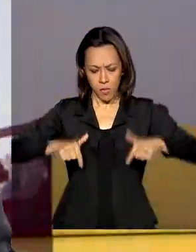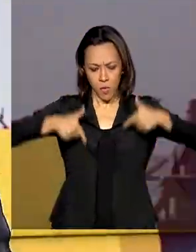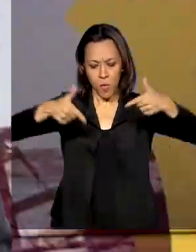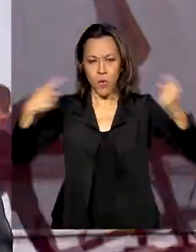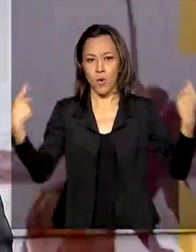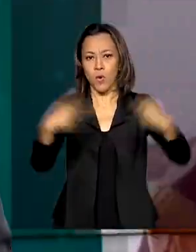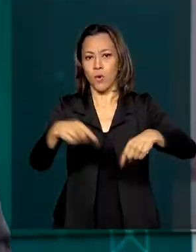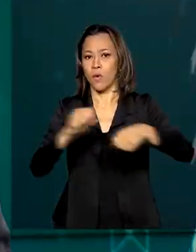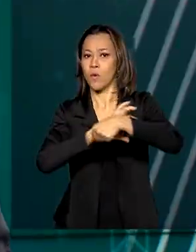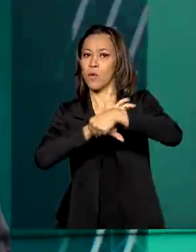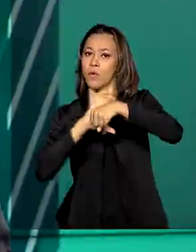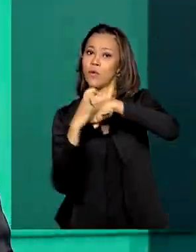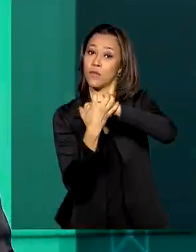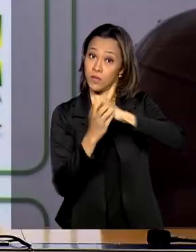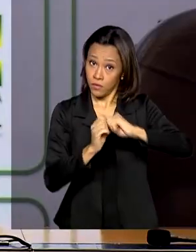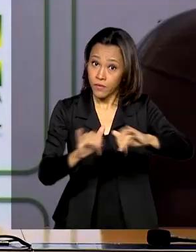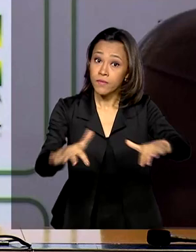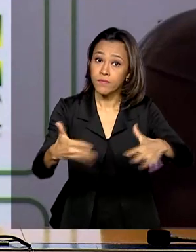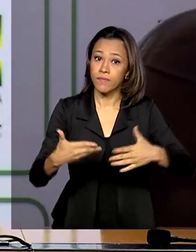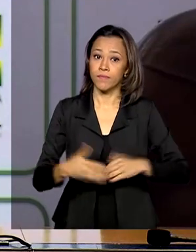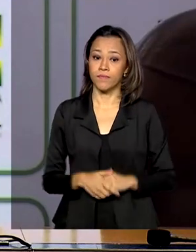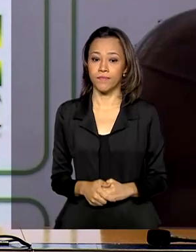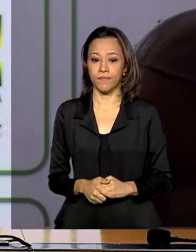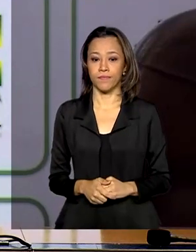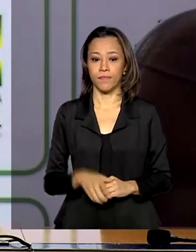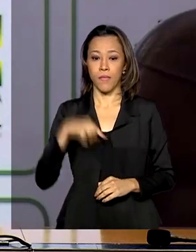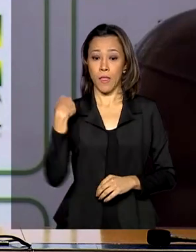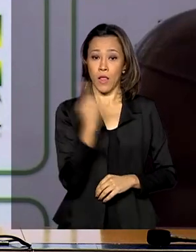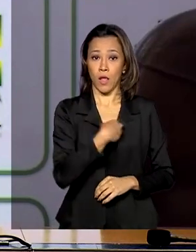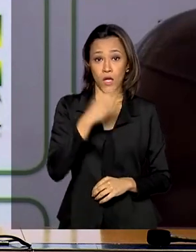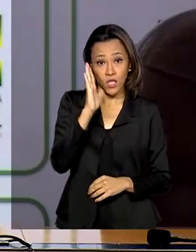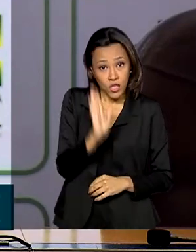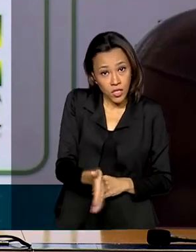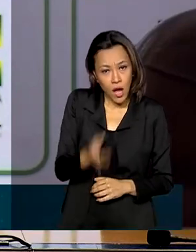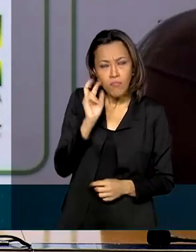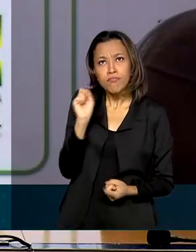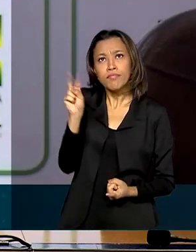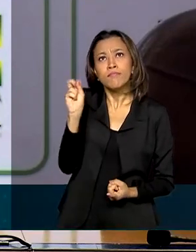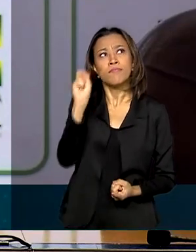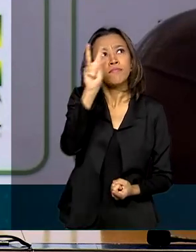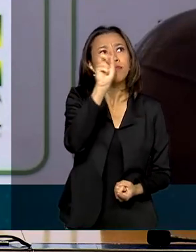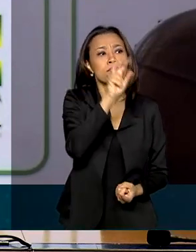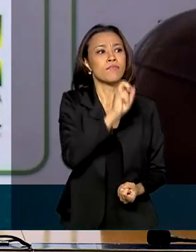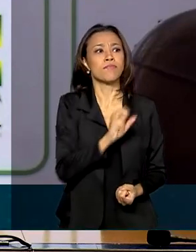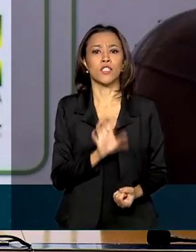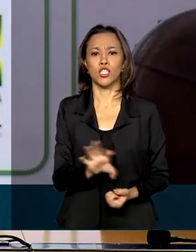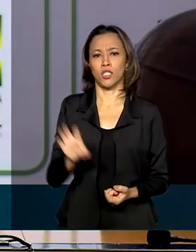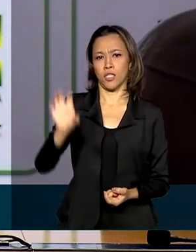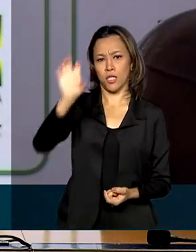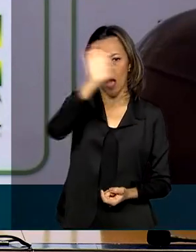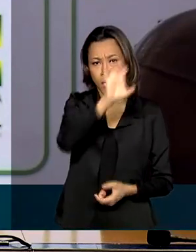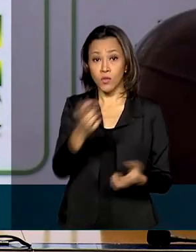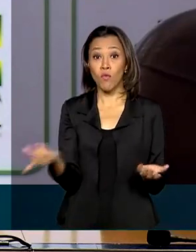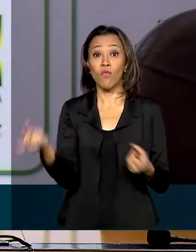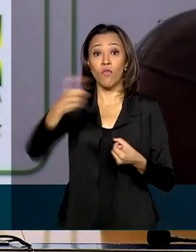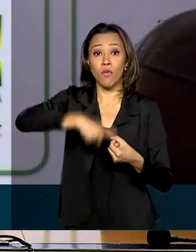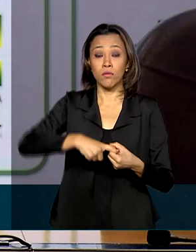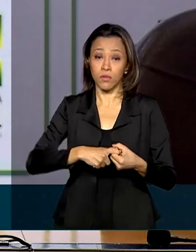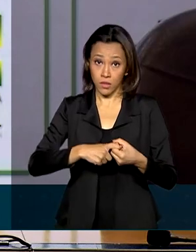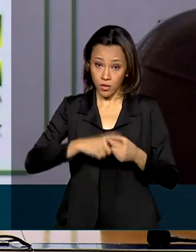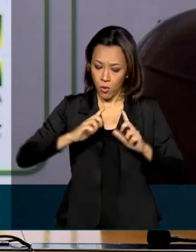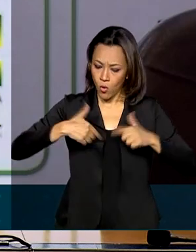à Covid-19. Nós já identificamos muitos estados que estão voltando à normalidade.